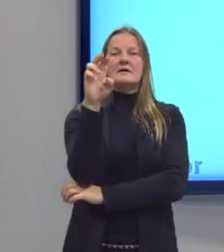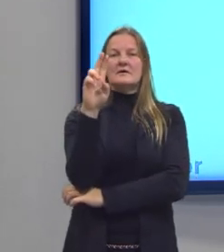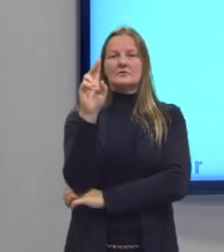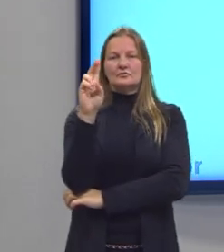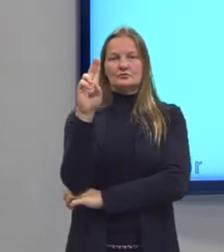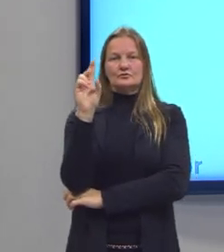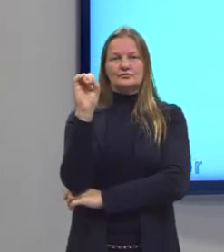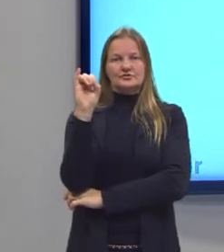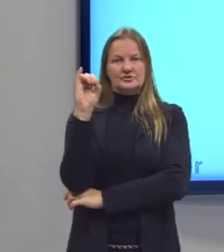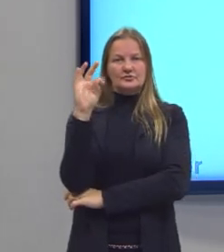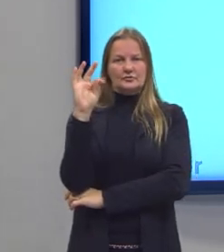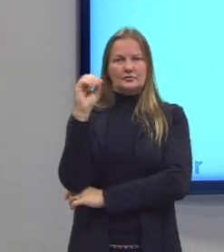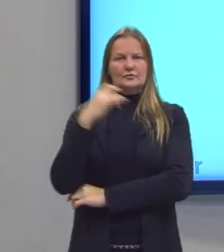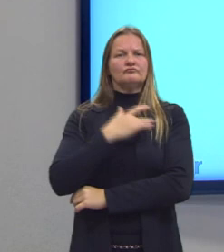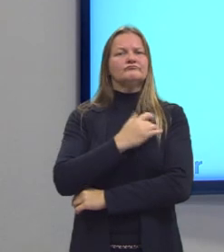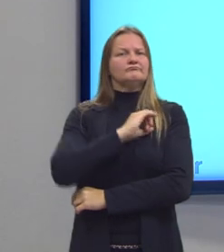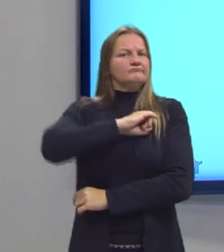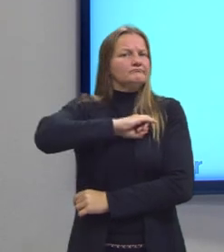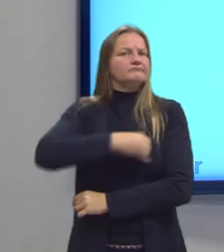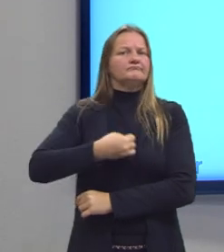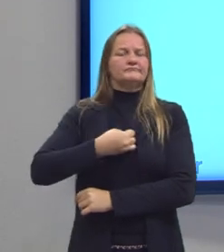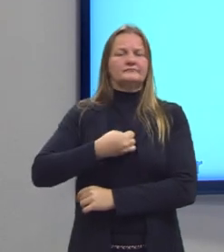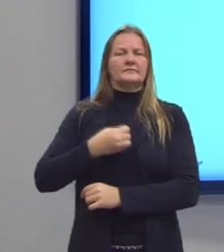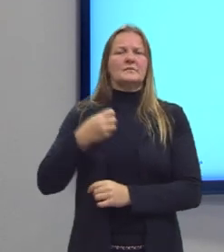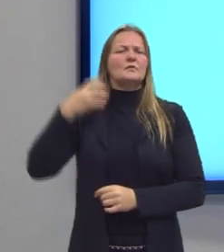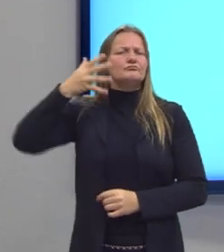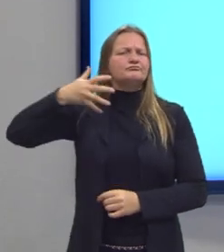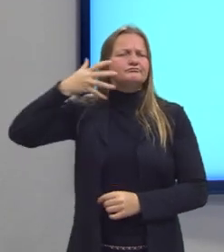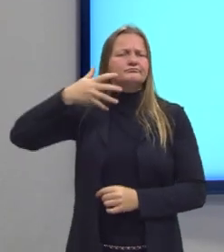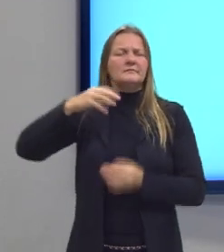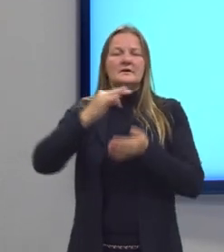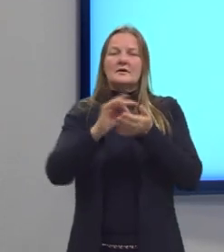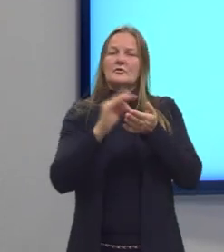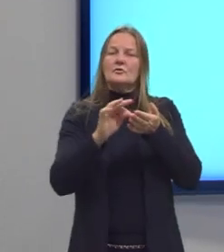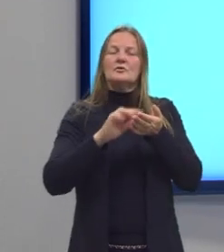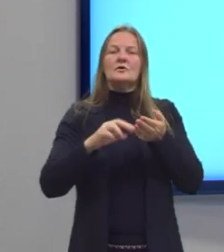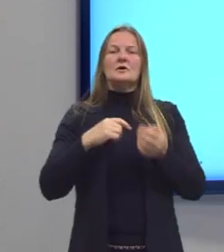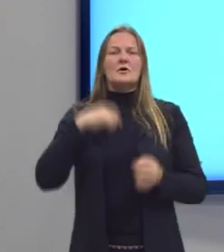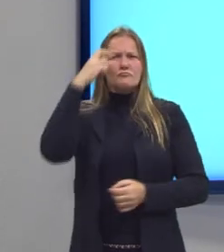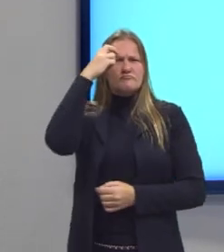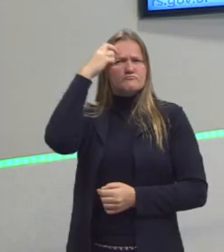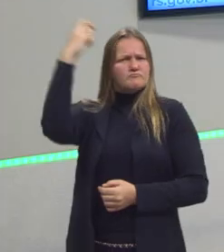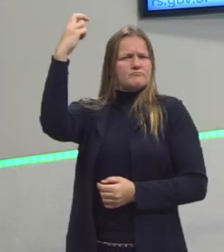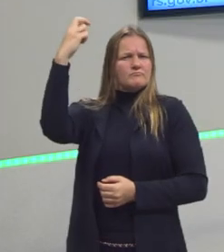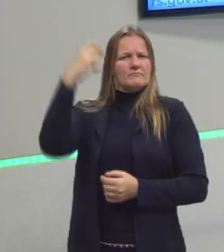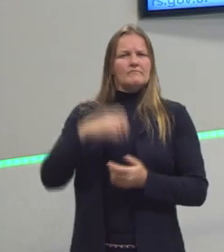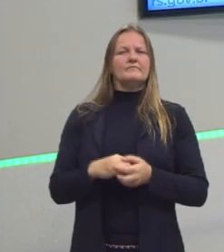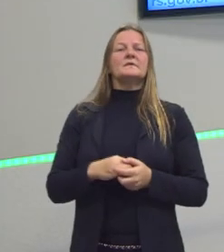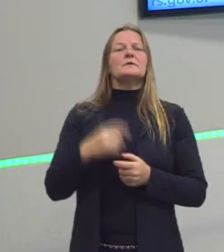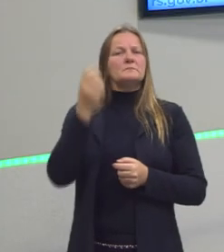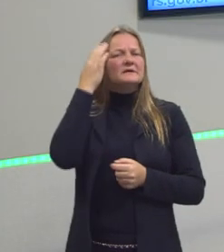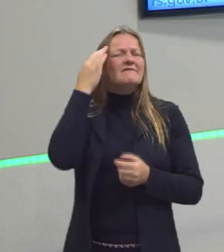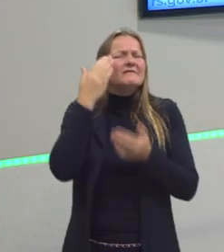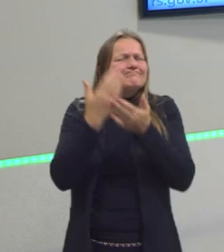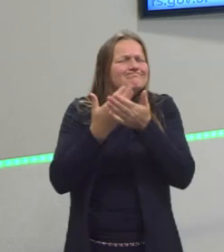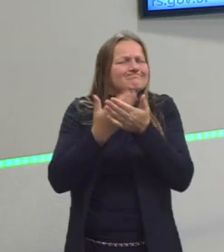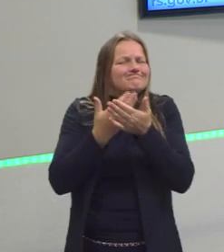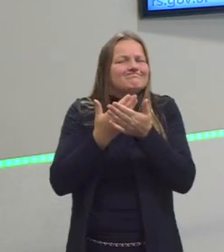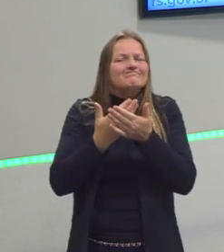eles estimulam a retórica e a retórica é uma questão intelectual. Então, precisava saber do saber